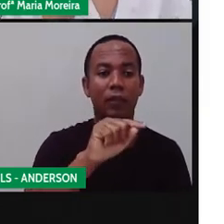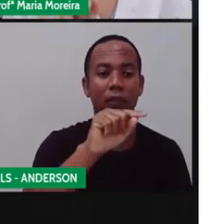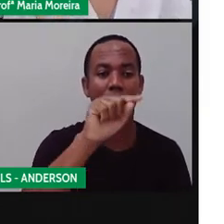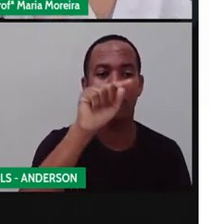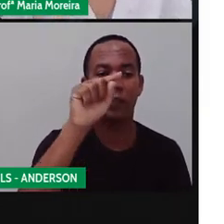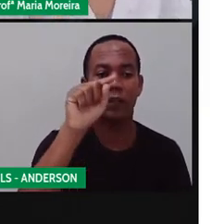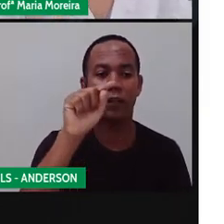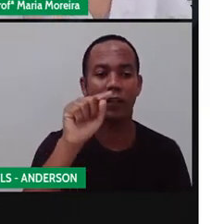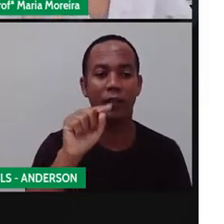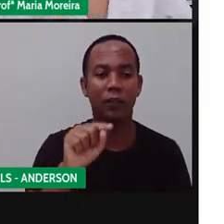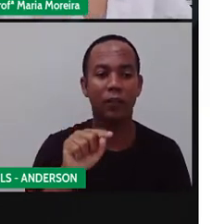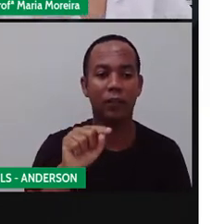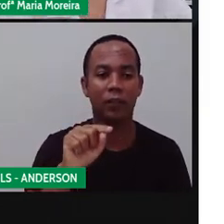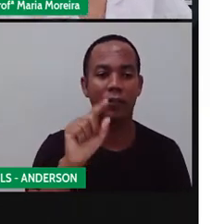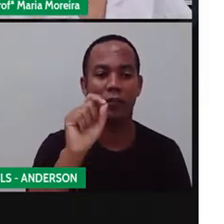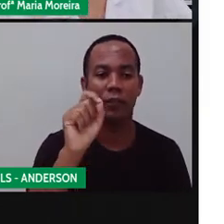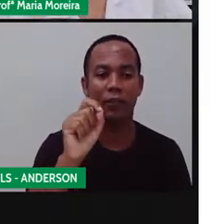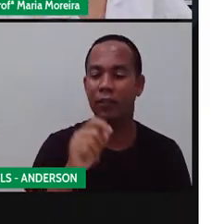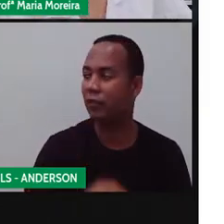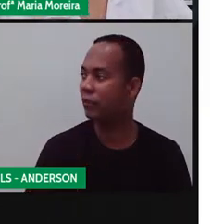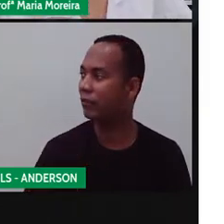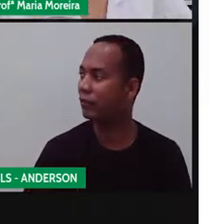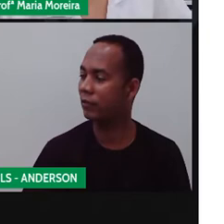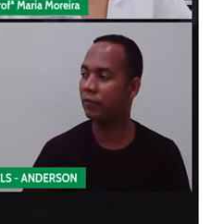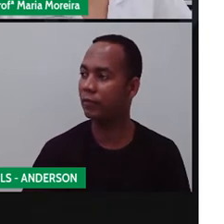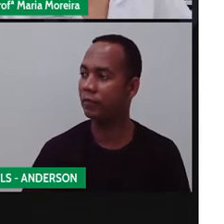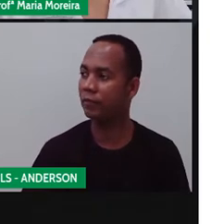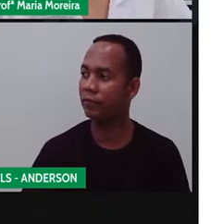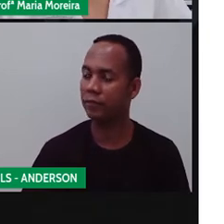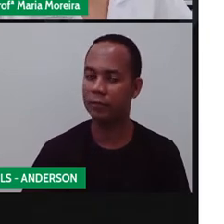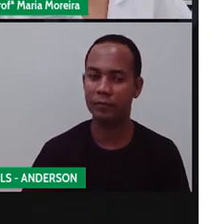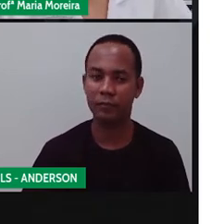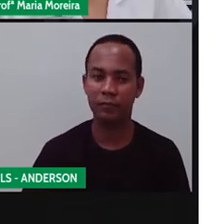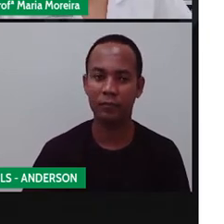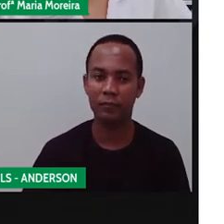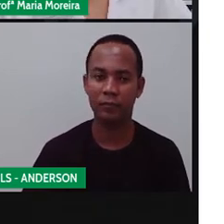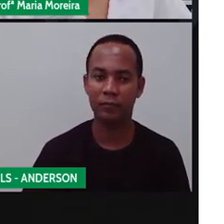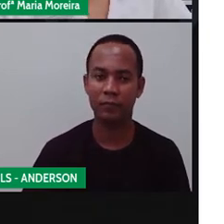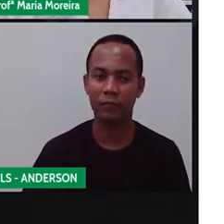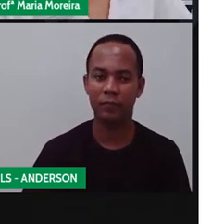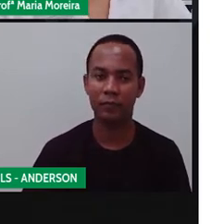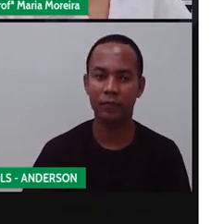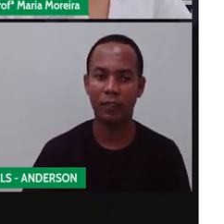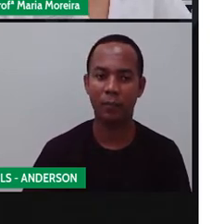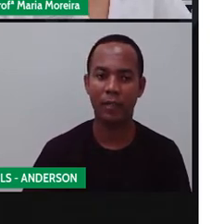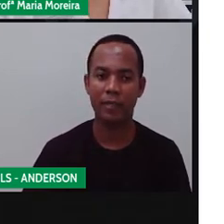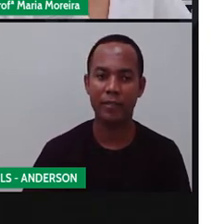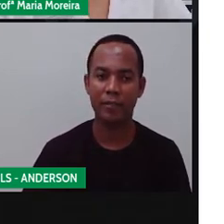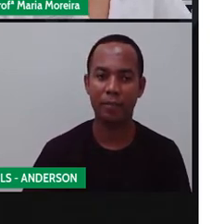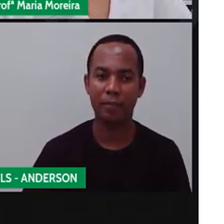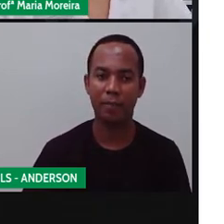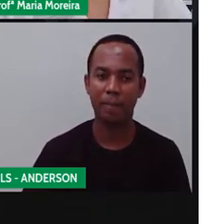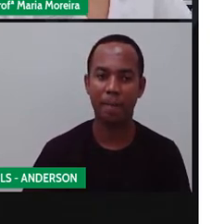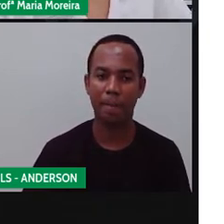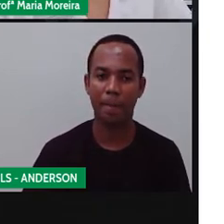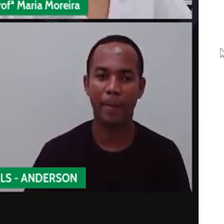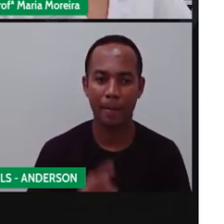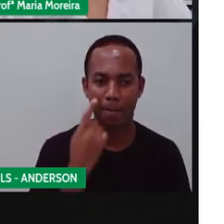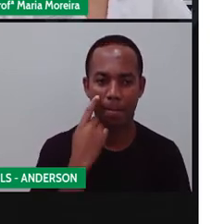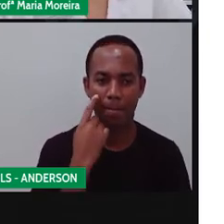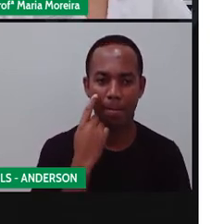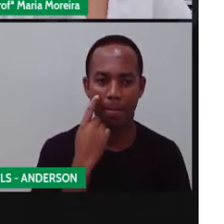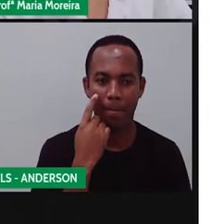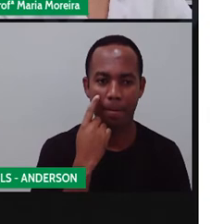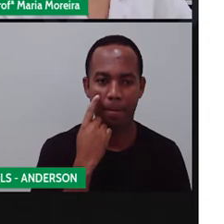esse símbolo que tá aqui. Antes eu me tiro uma dúvida. Quando eu passo o mouse, aparece pra você? Pronto.